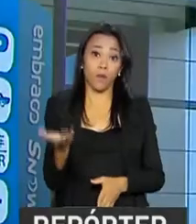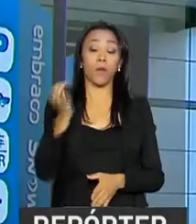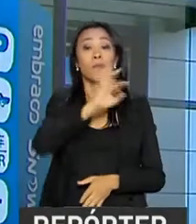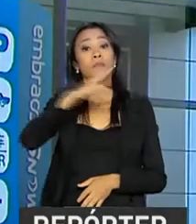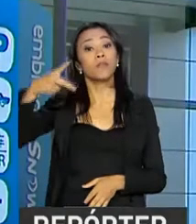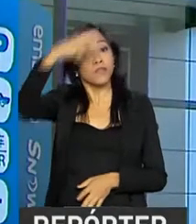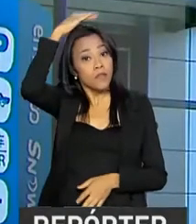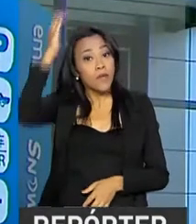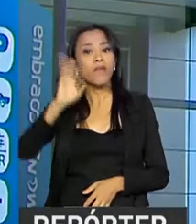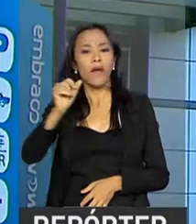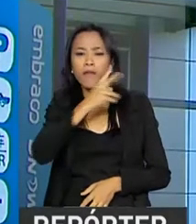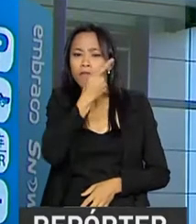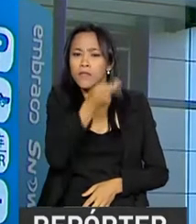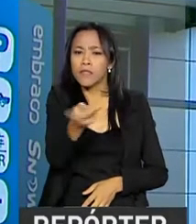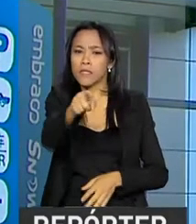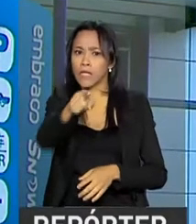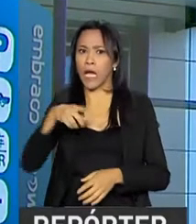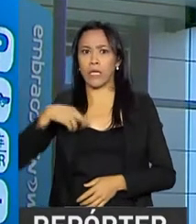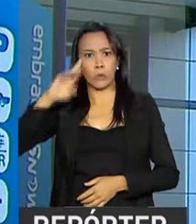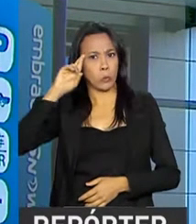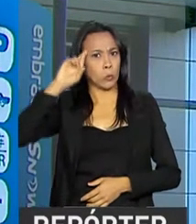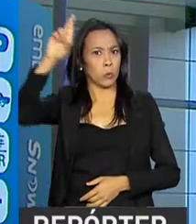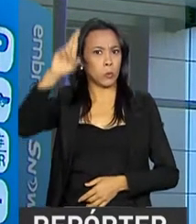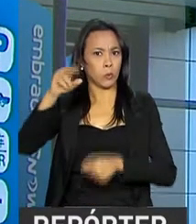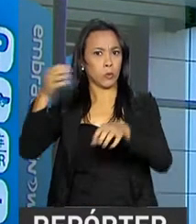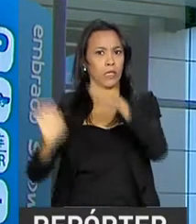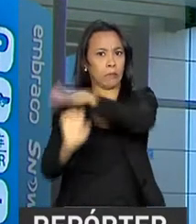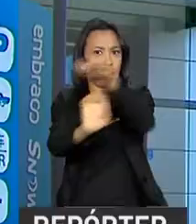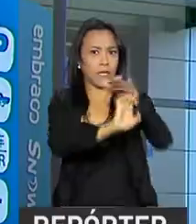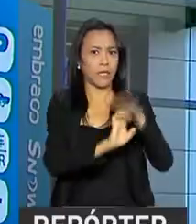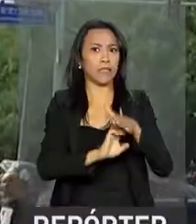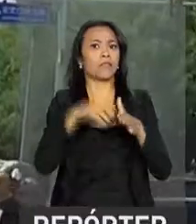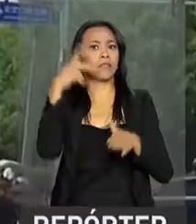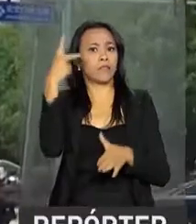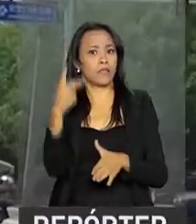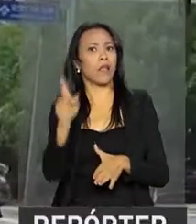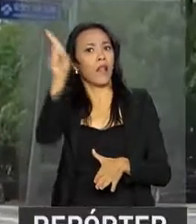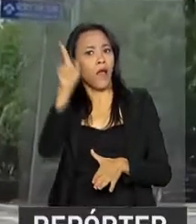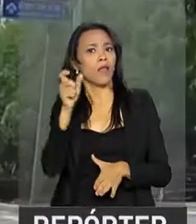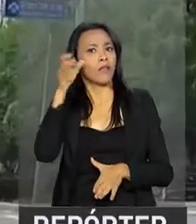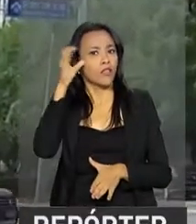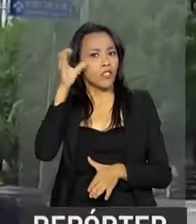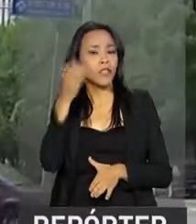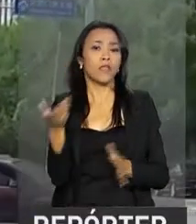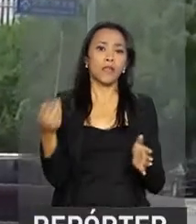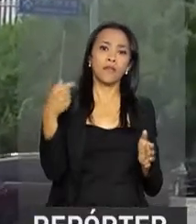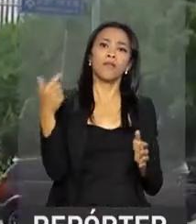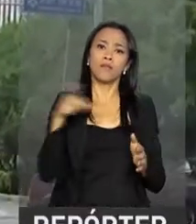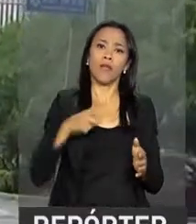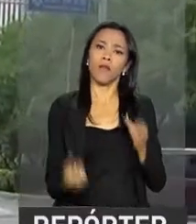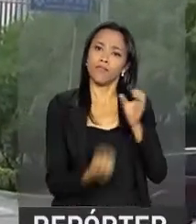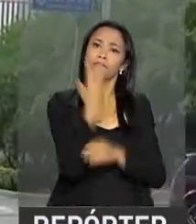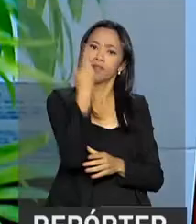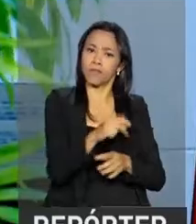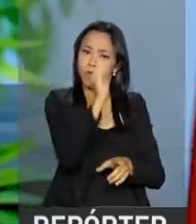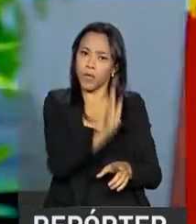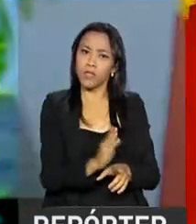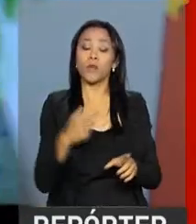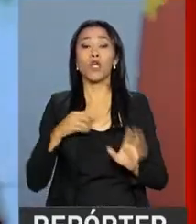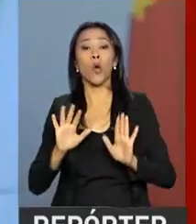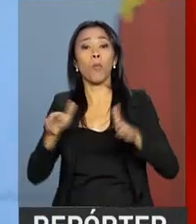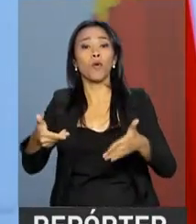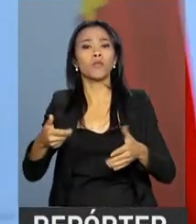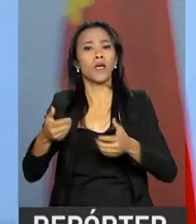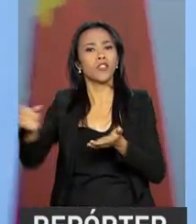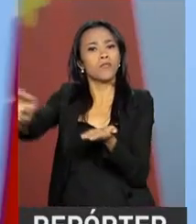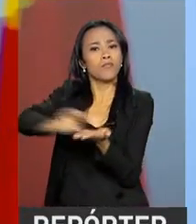deve visitar a sede de multinacionais chinesas que atuam no Brasil e participar de um seminário sobre oportunidades de investimentos